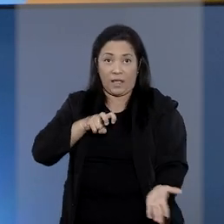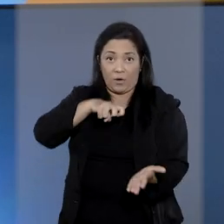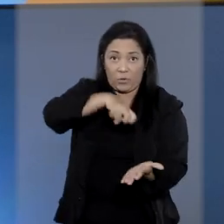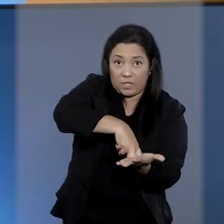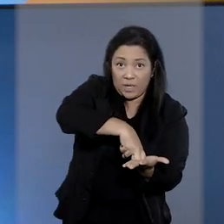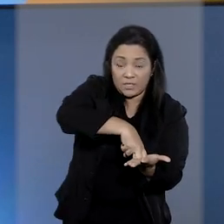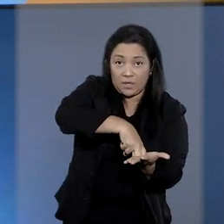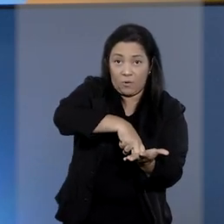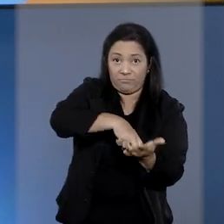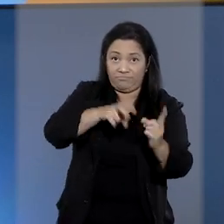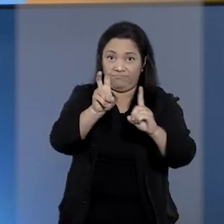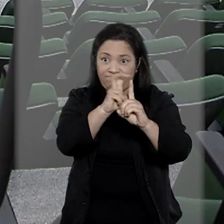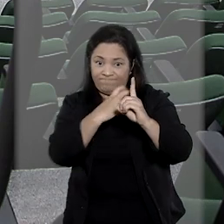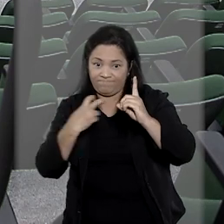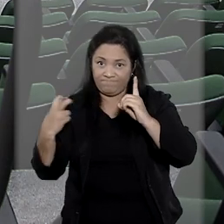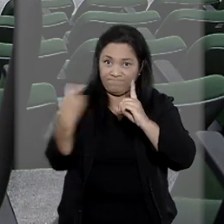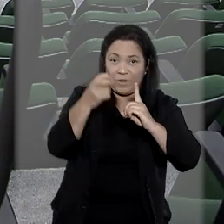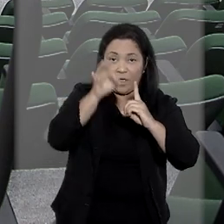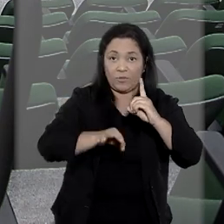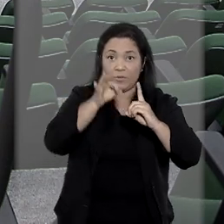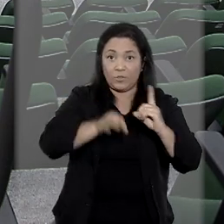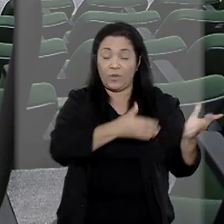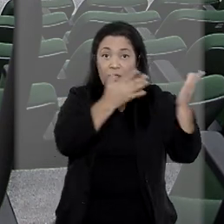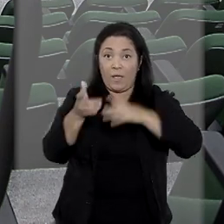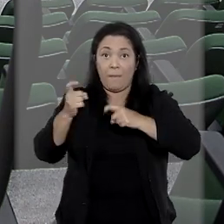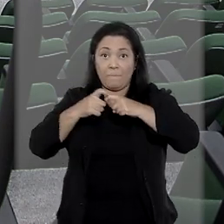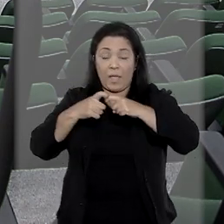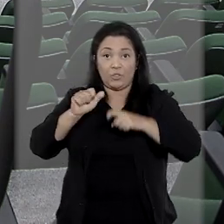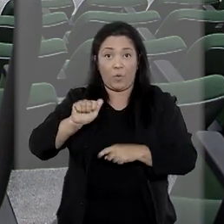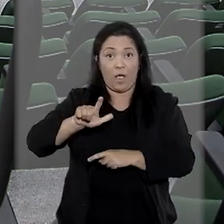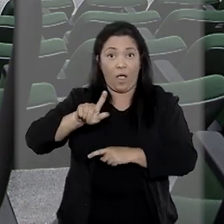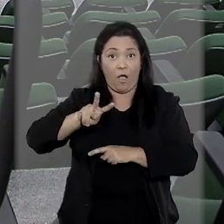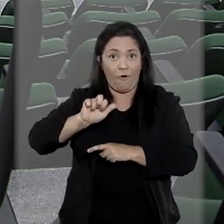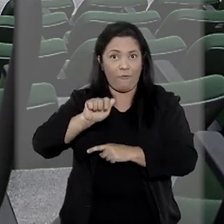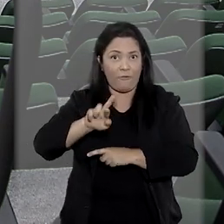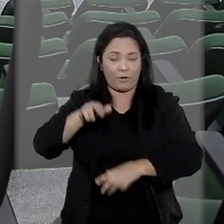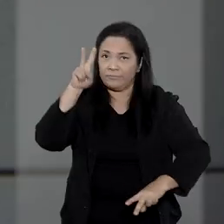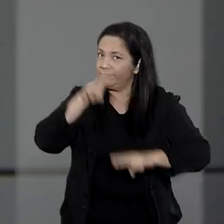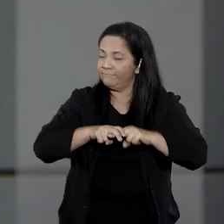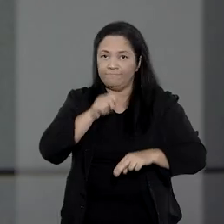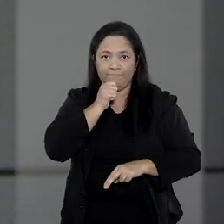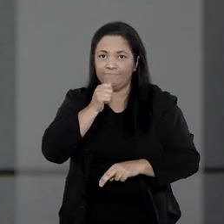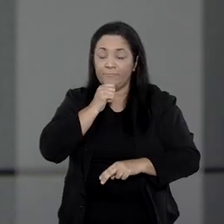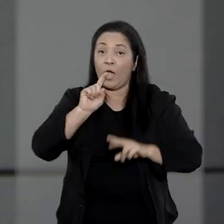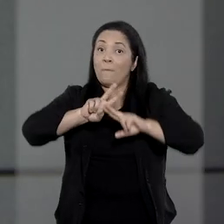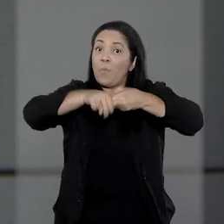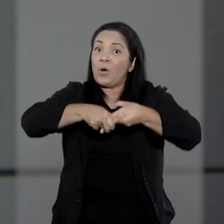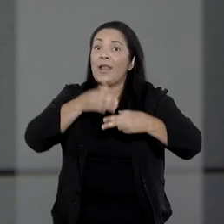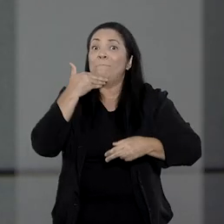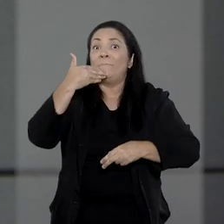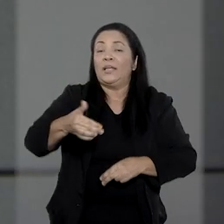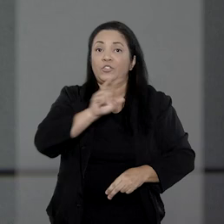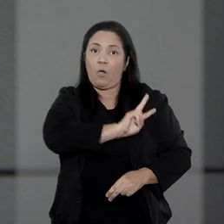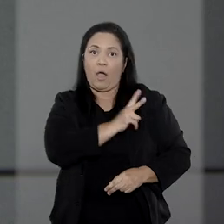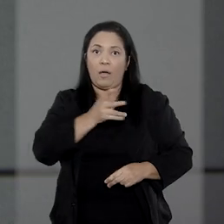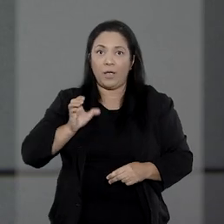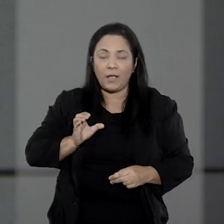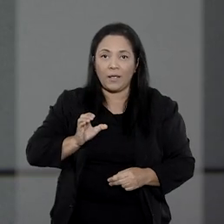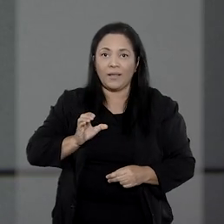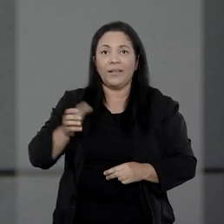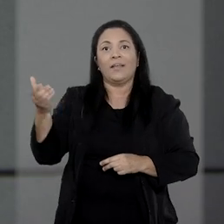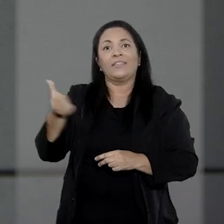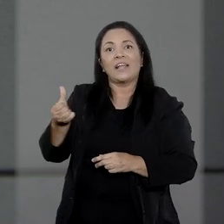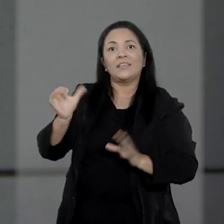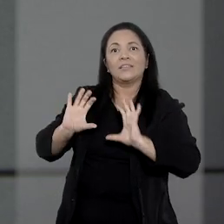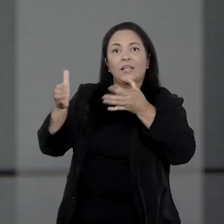da condenação no júri. O médico Álvaro Inhães ainda não havia sido preso por causa de um habeas corpus concedido